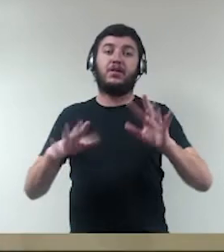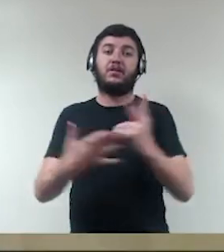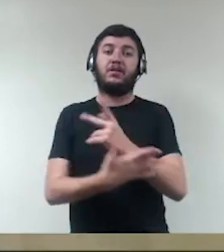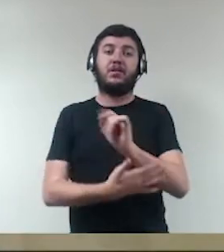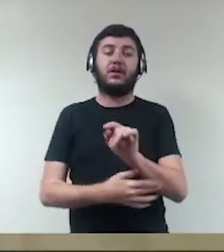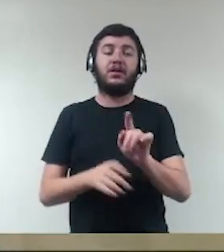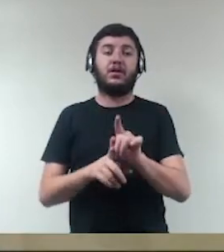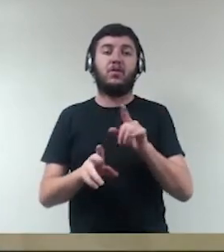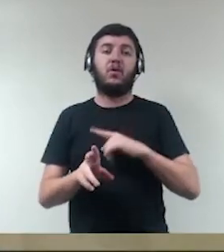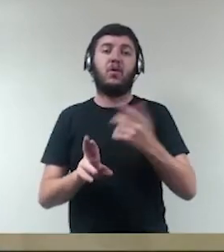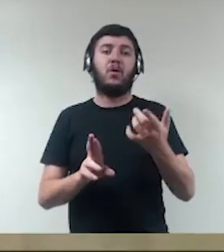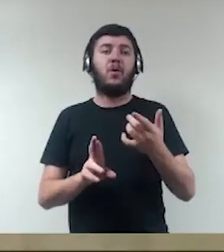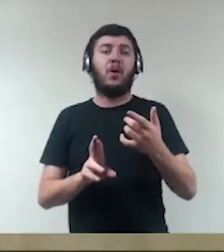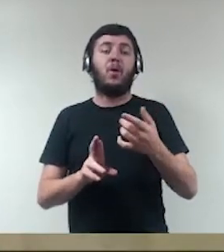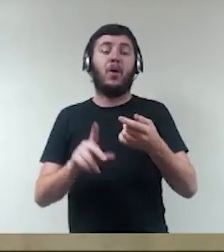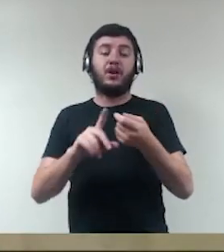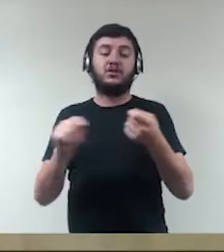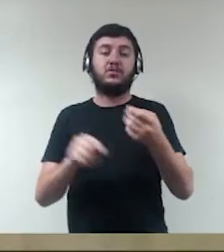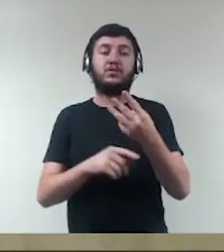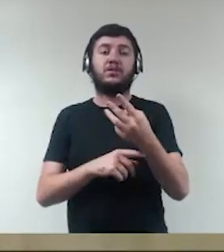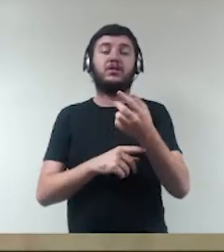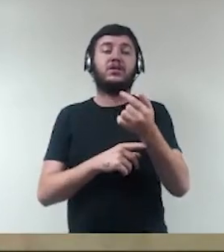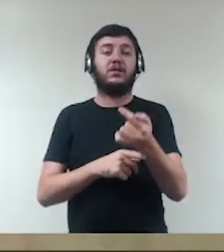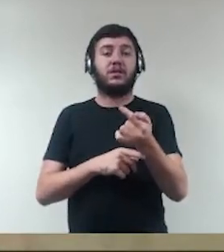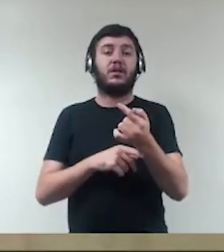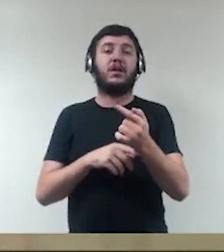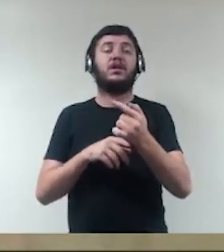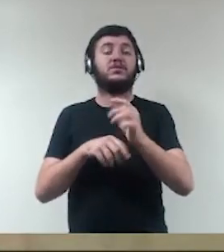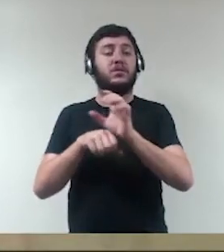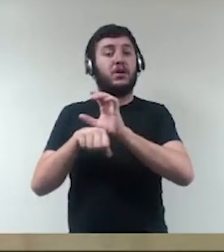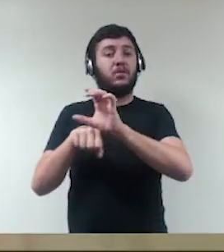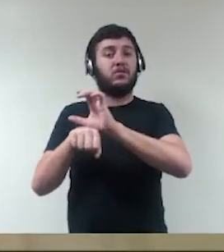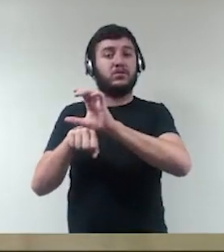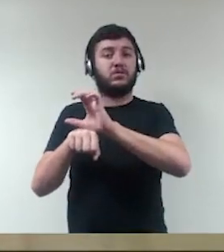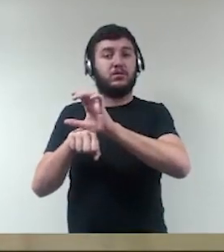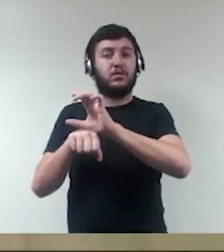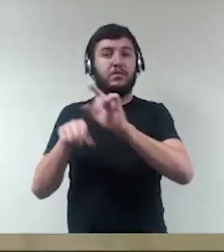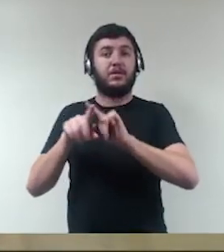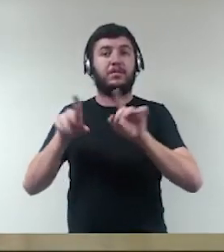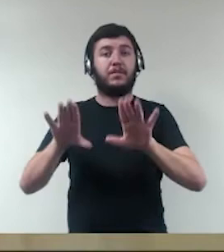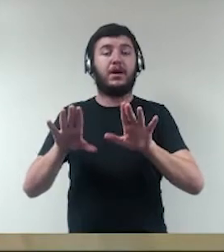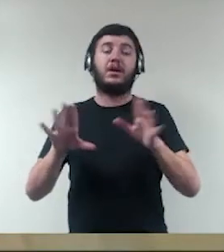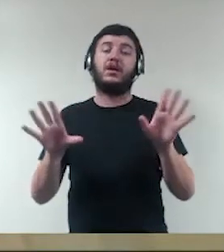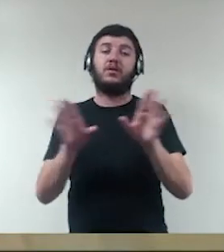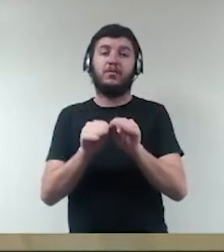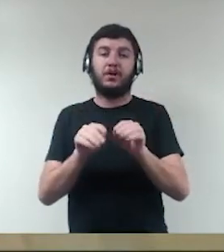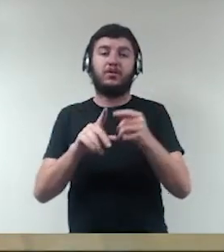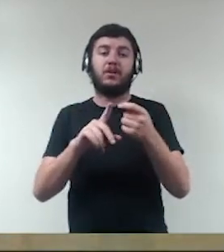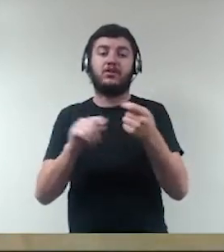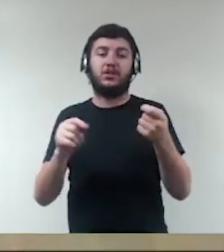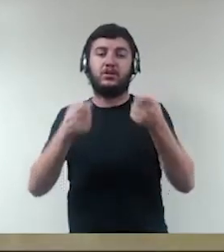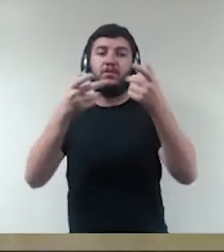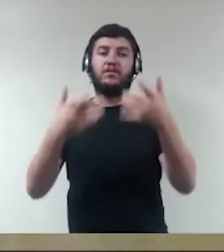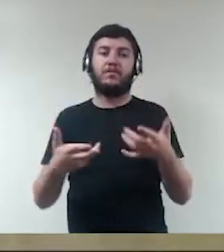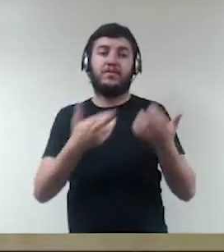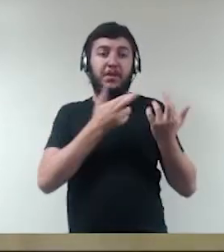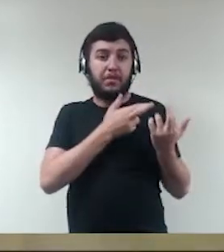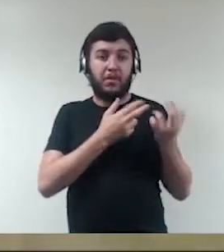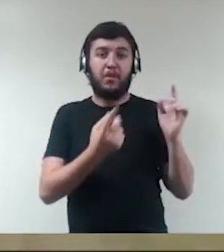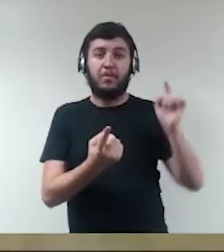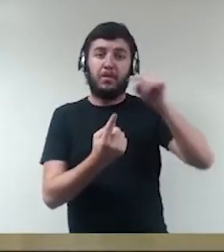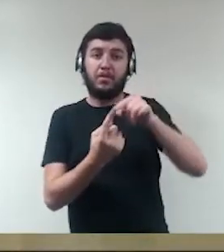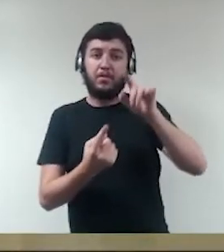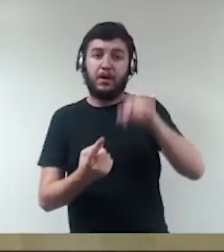Constituição, né. E o que prevê, né, rapidamente, o 37, que é uma responsabilidade objetiva por ação ou